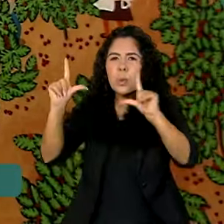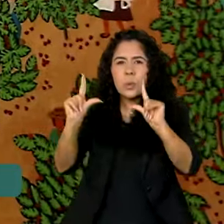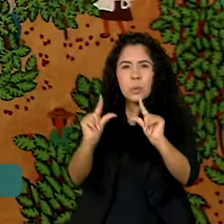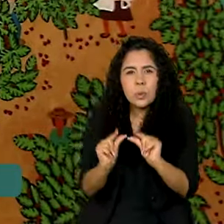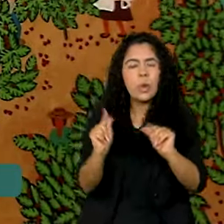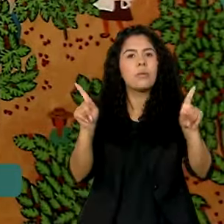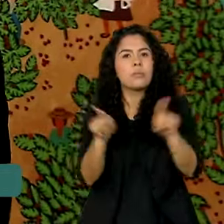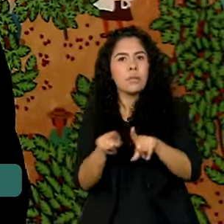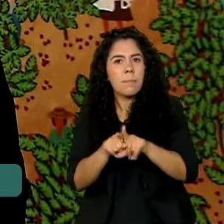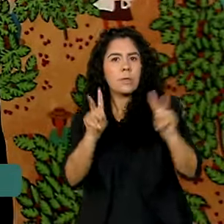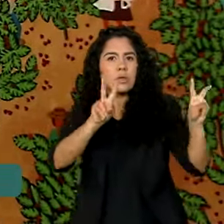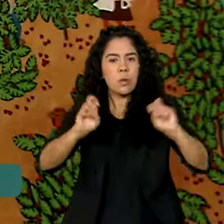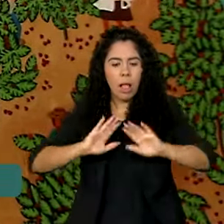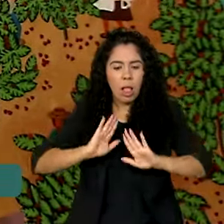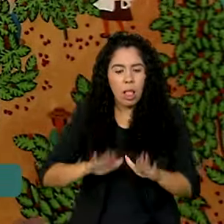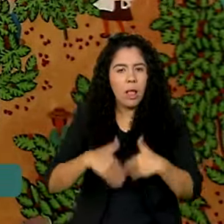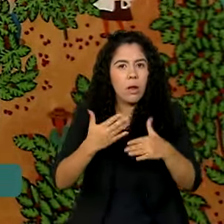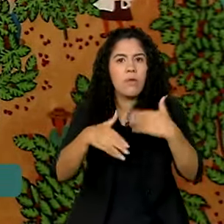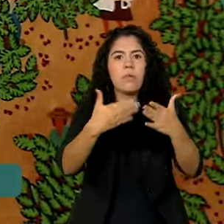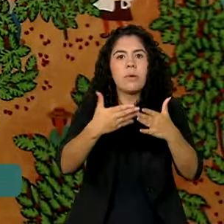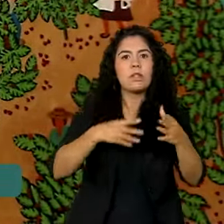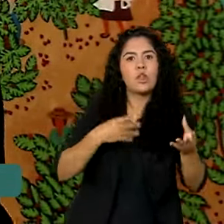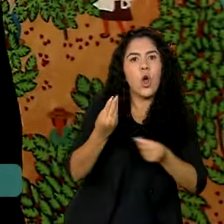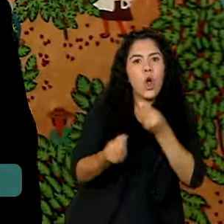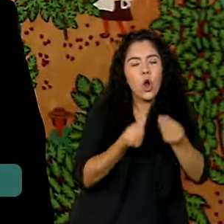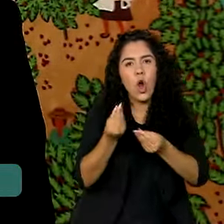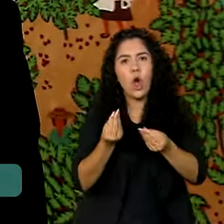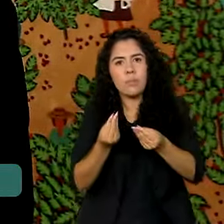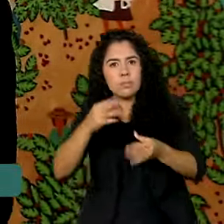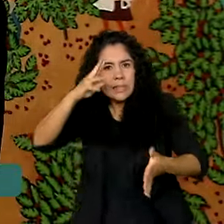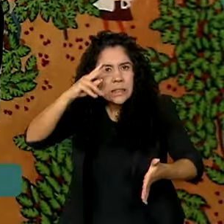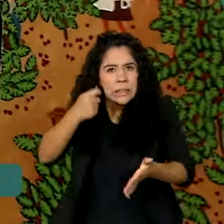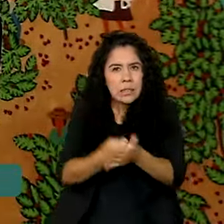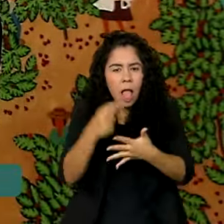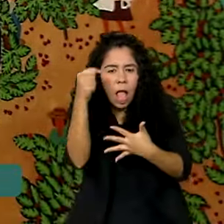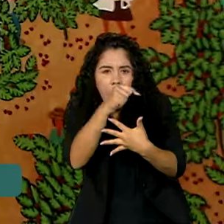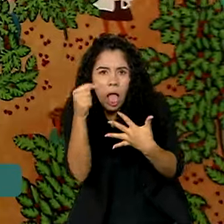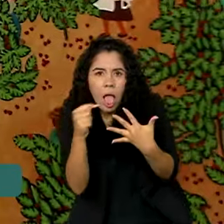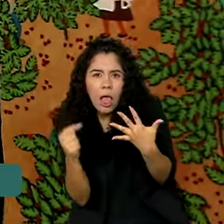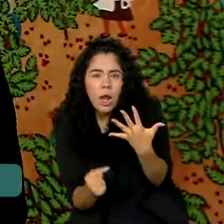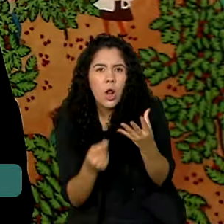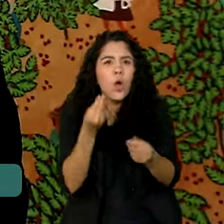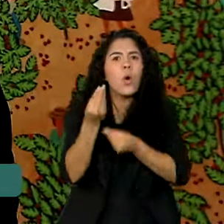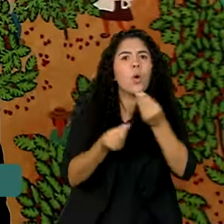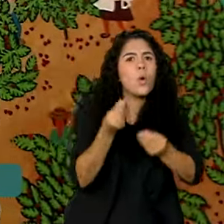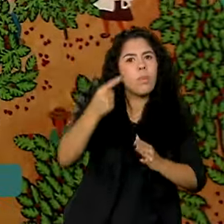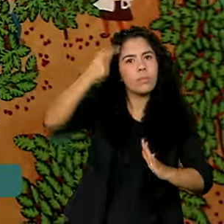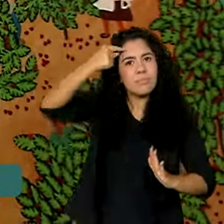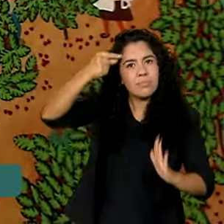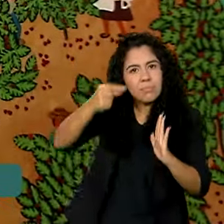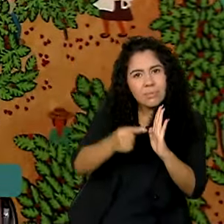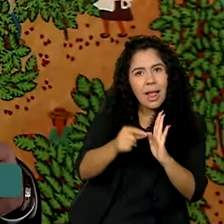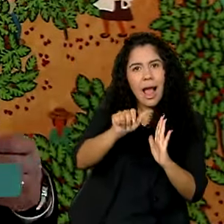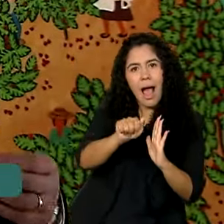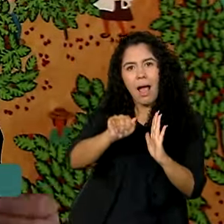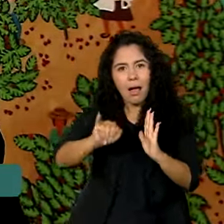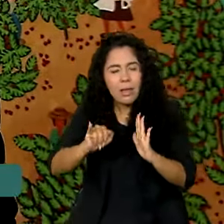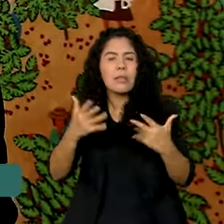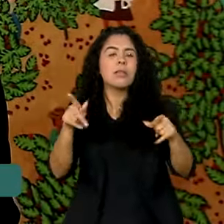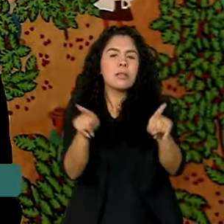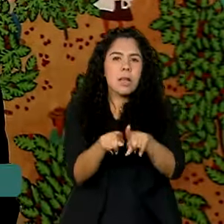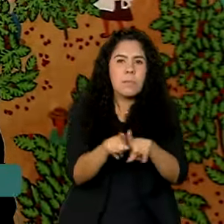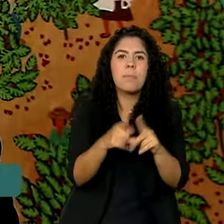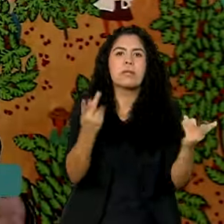desenvolvimento de rotas tecnológicas decisivas, como é a inteligência artificial, como é a